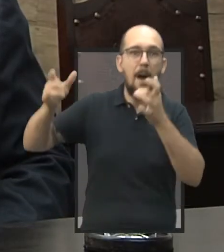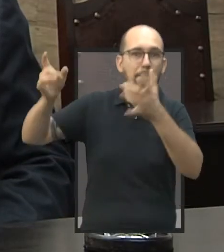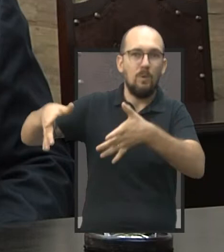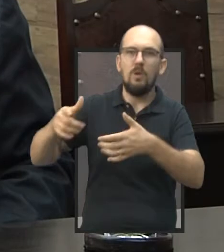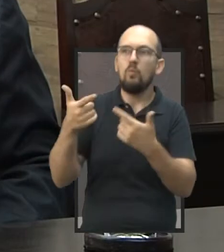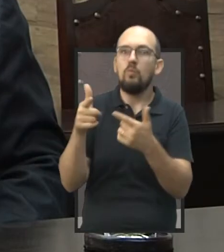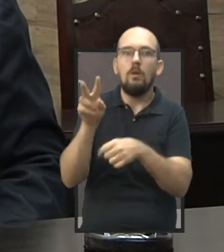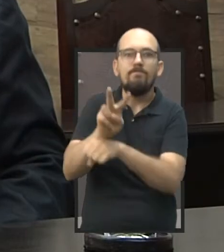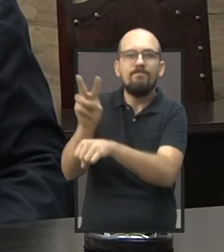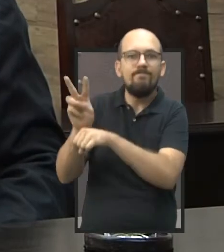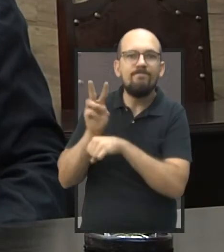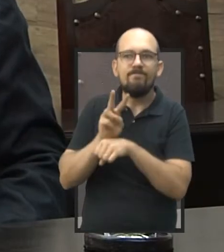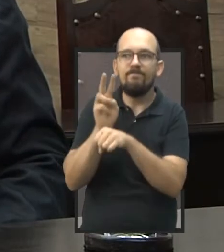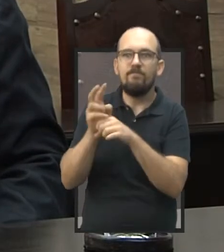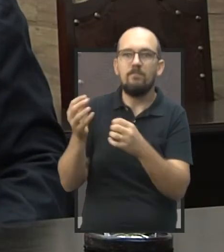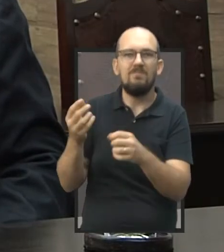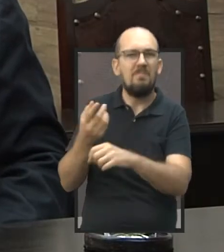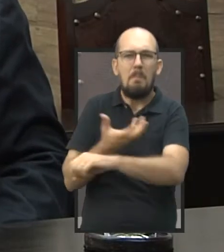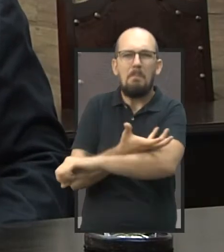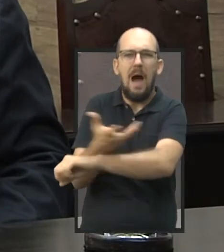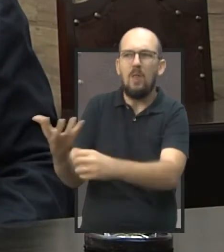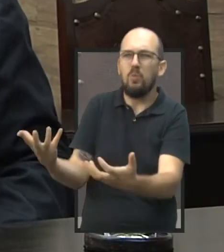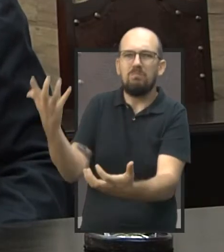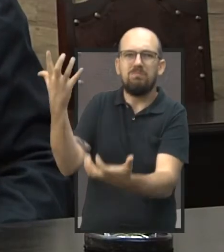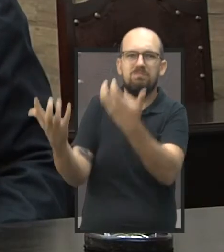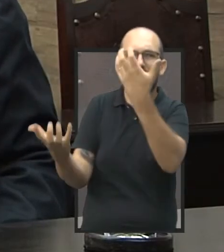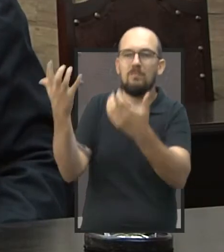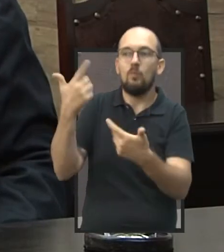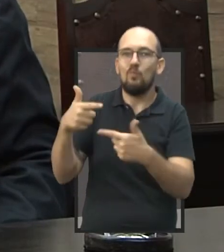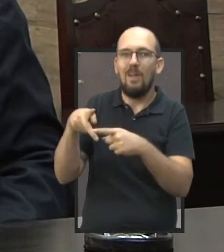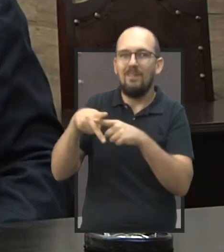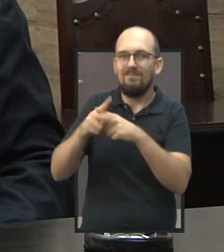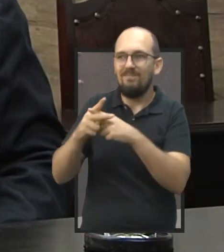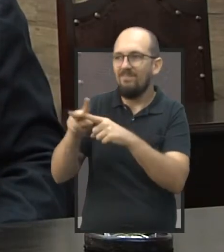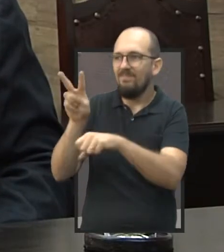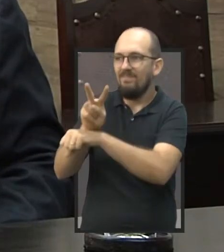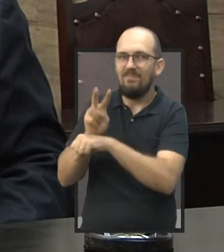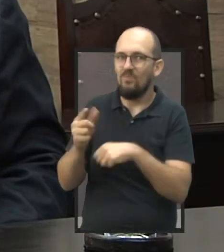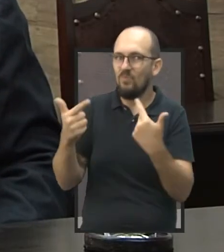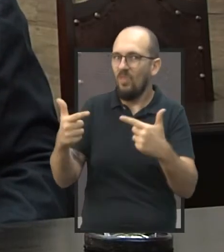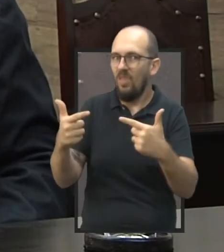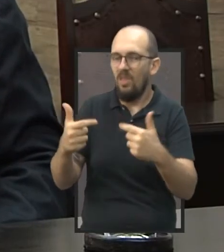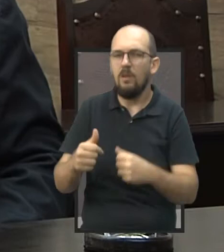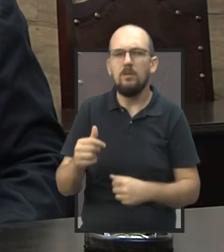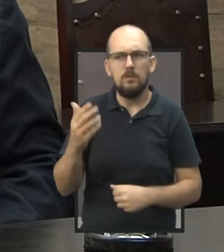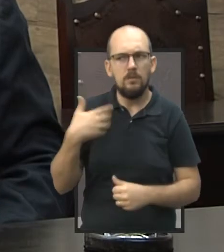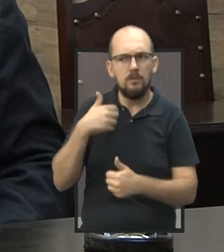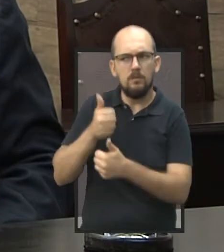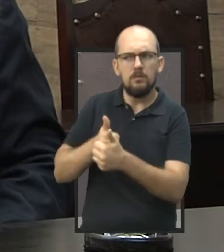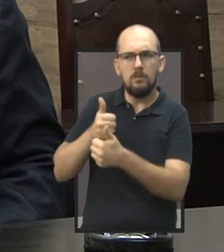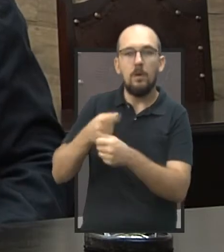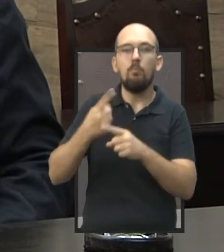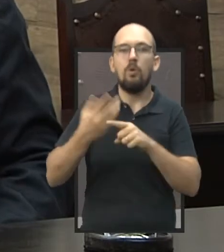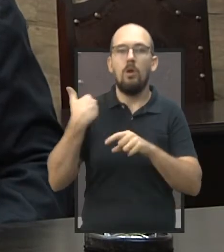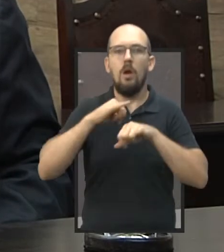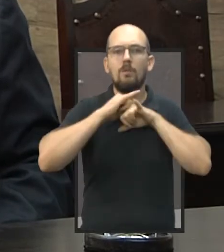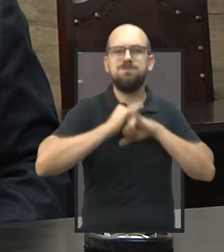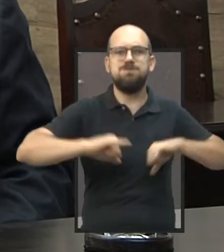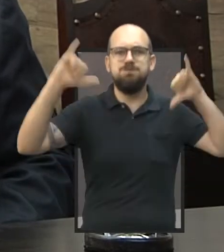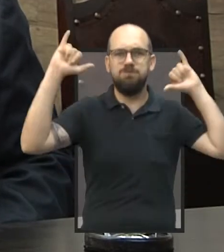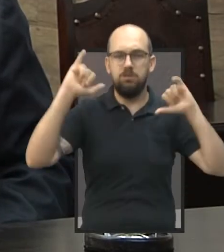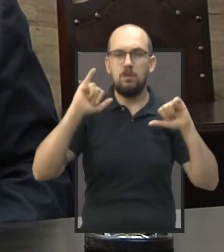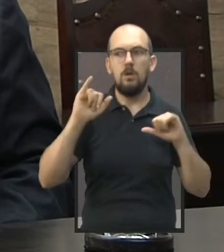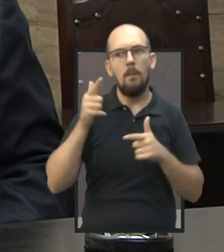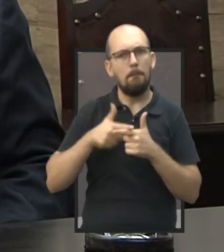local que não tem manutenção há muito tempo. E é um problema que eu acompanhei, depois da divulgação, depois da grande repercussão que teve,